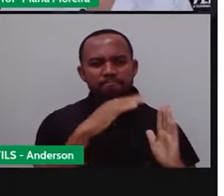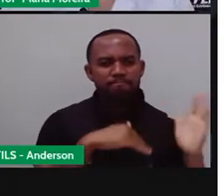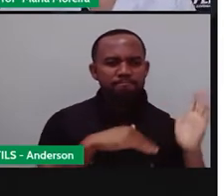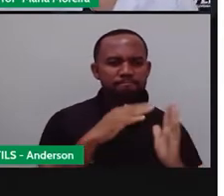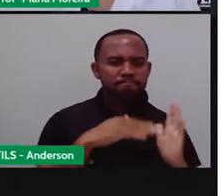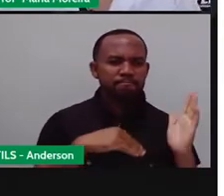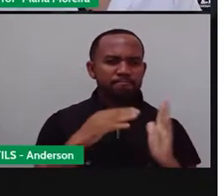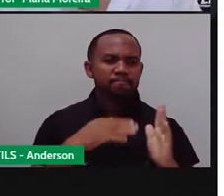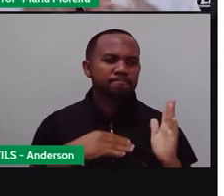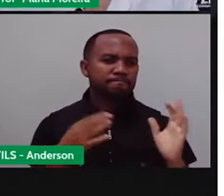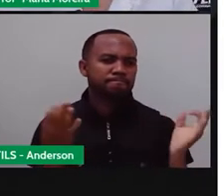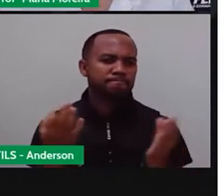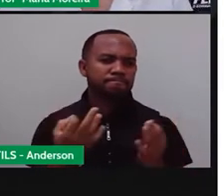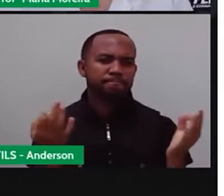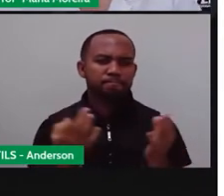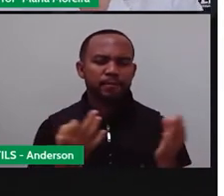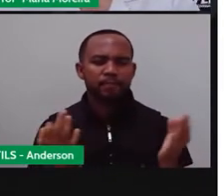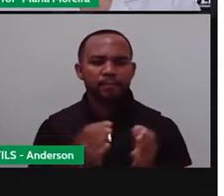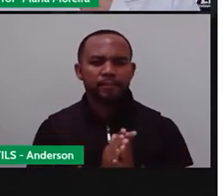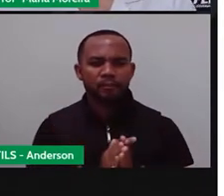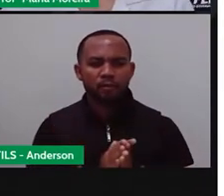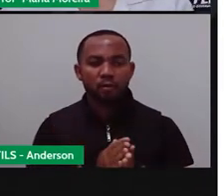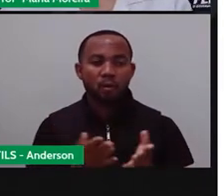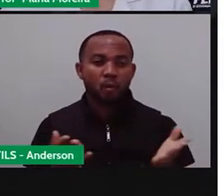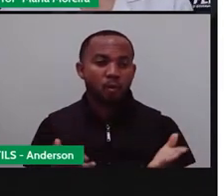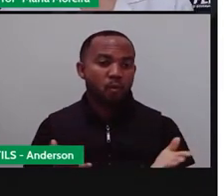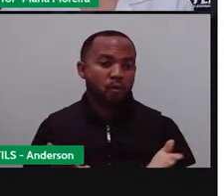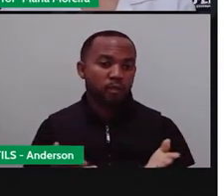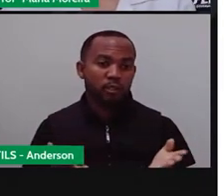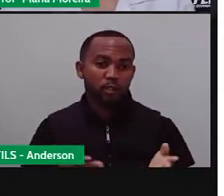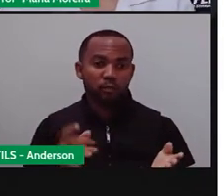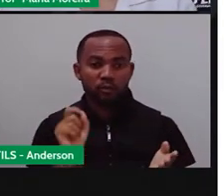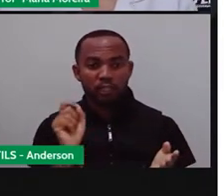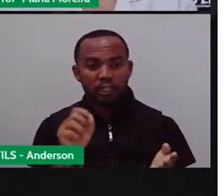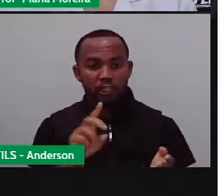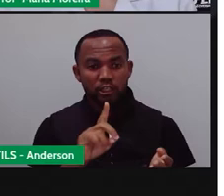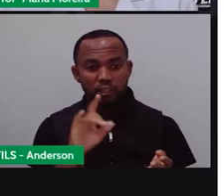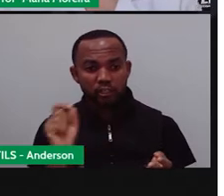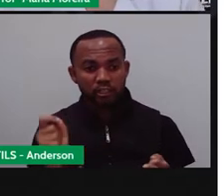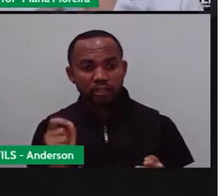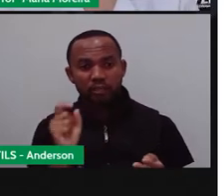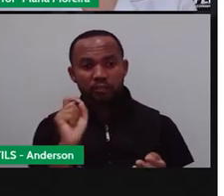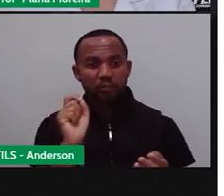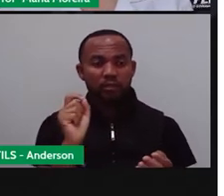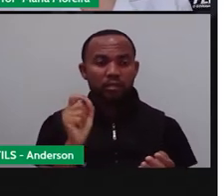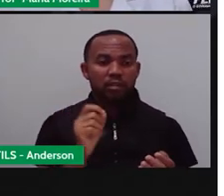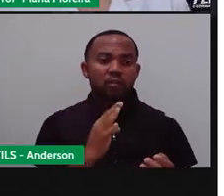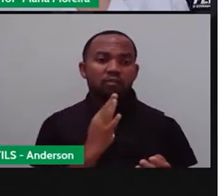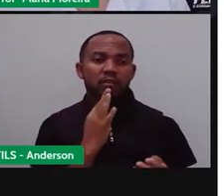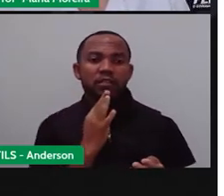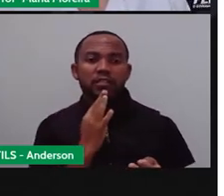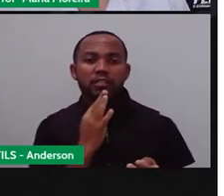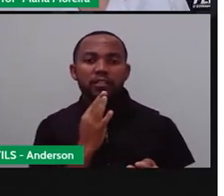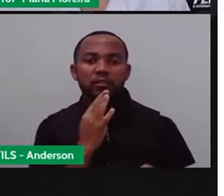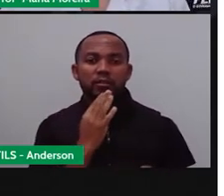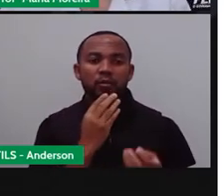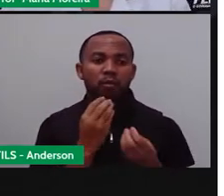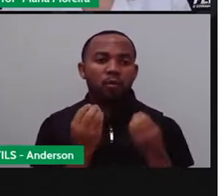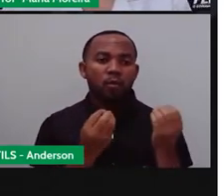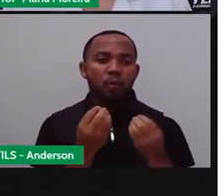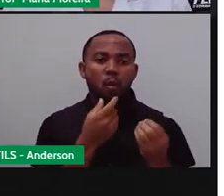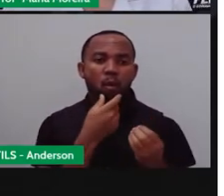Firme, ele até hoje, Até a atualidade, até os dias de hoje, ele é reconhecido aí como um grande